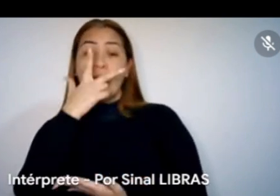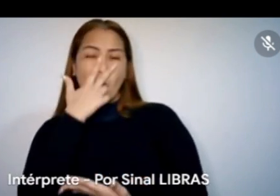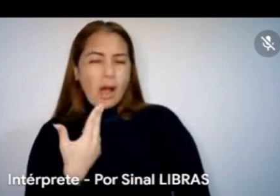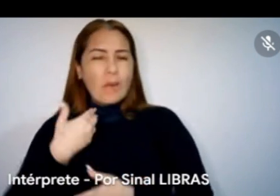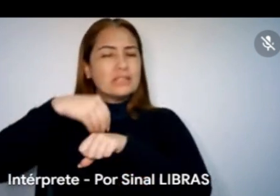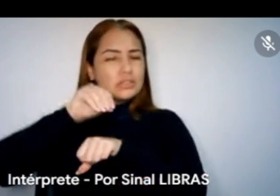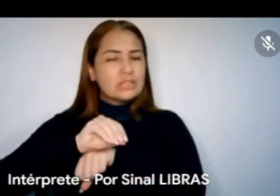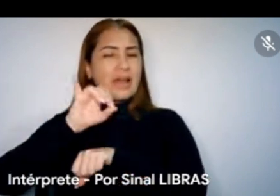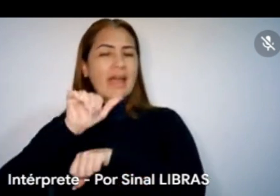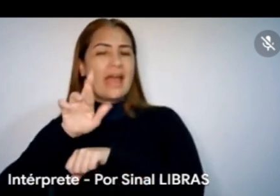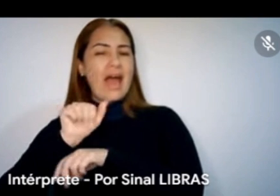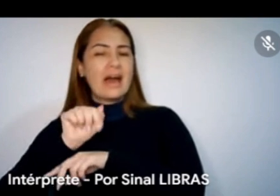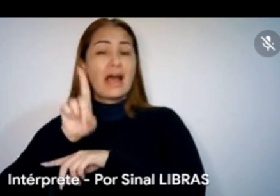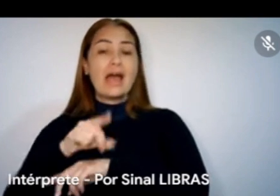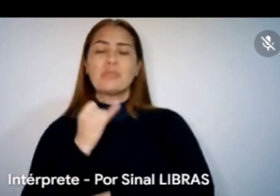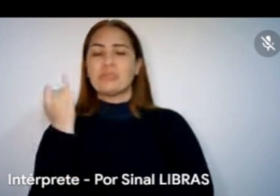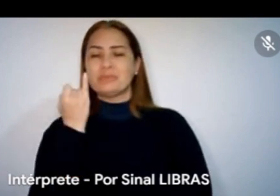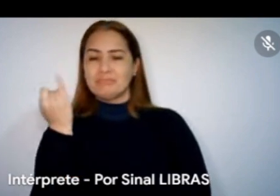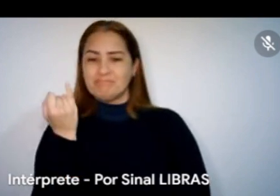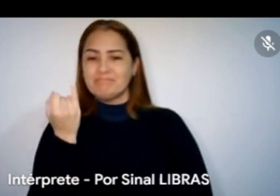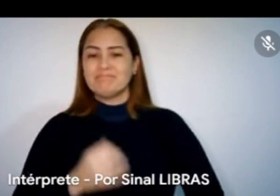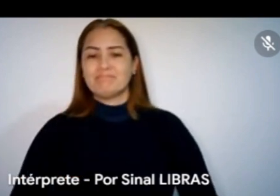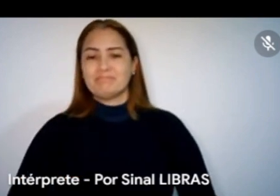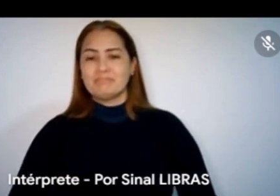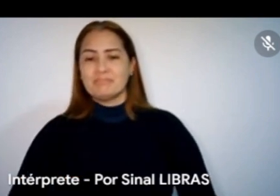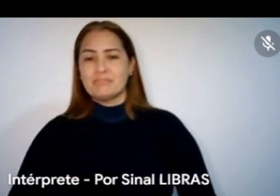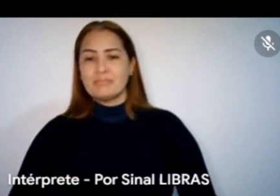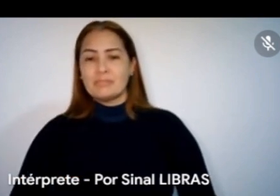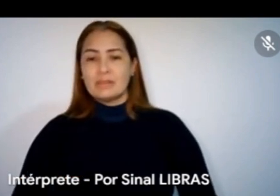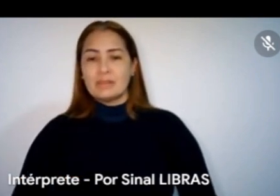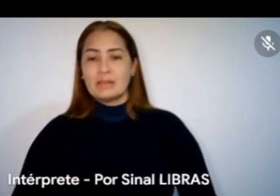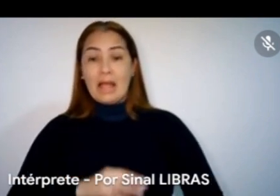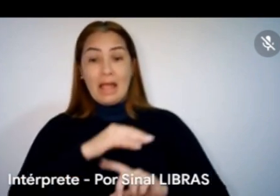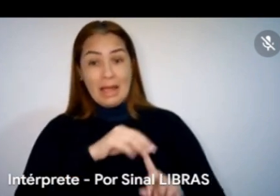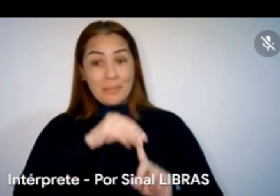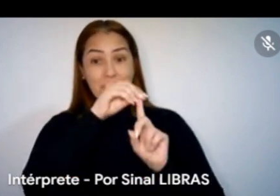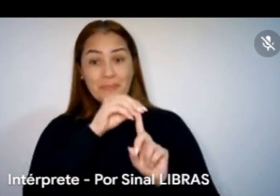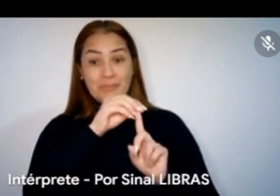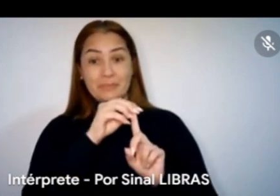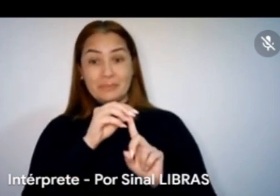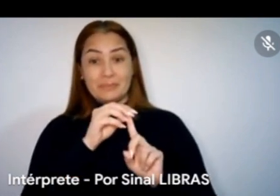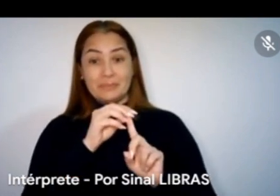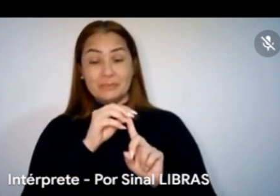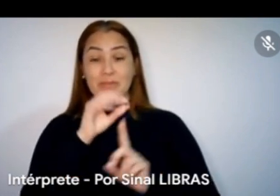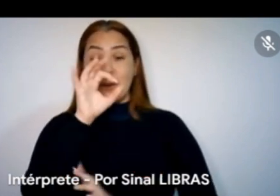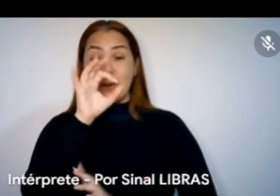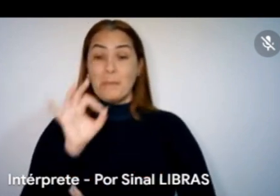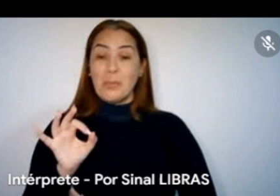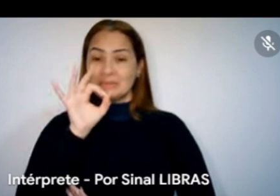Isso é fundamental, porque se não, inclusive a porcentagem de distribuição, porque se